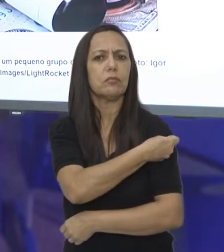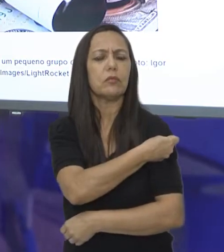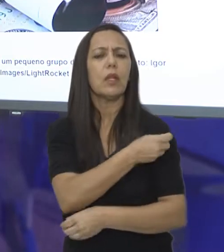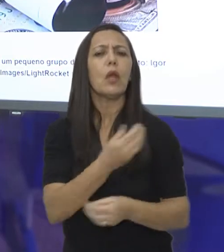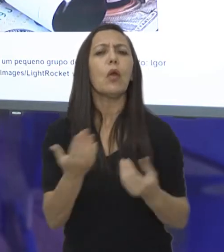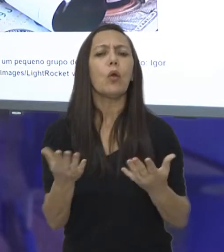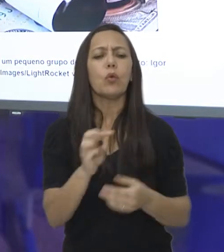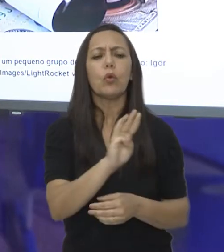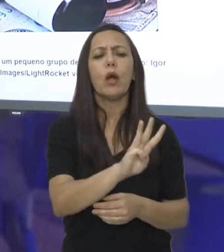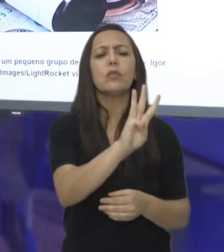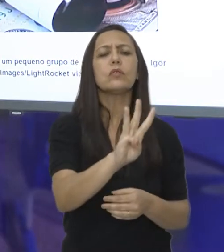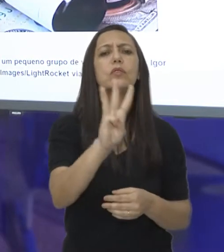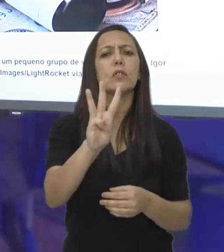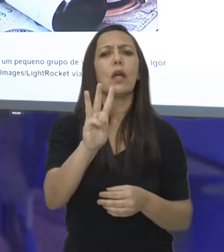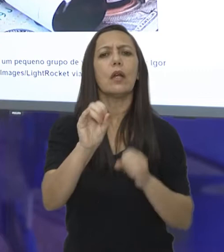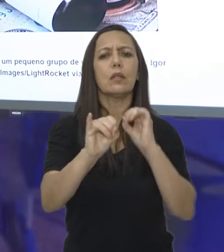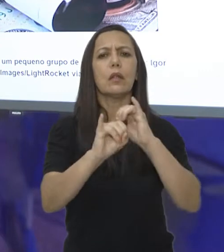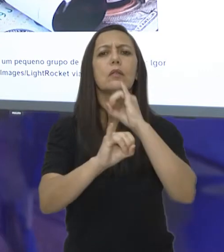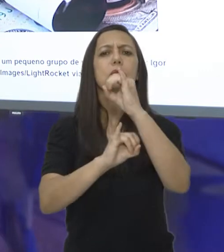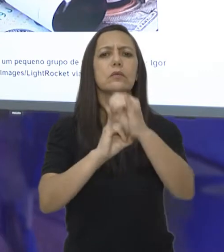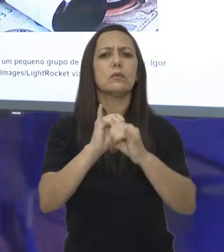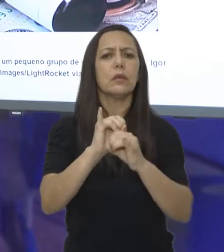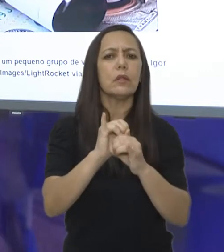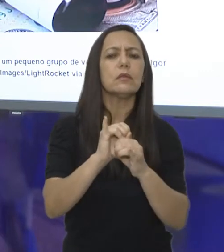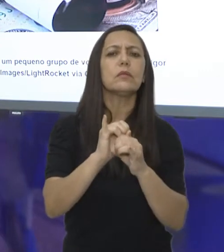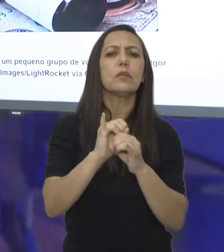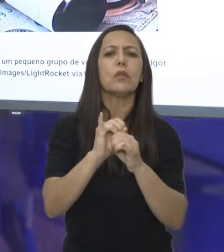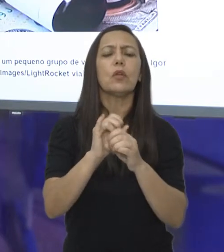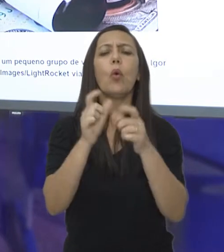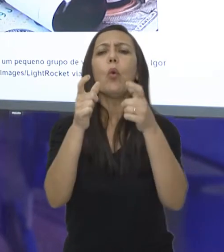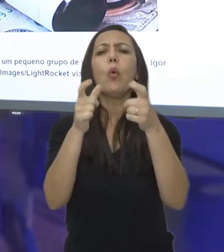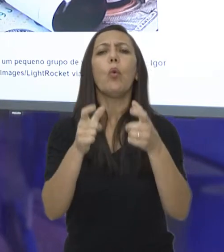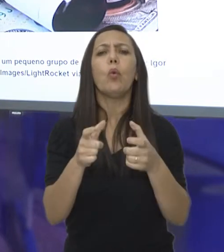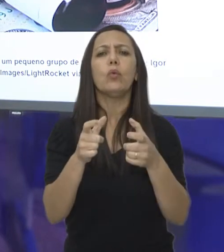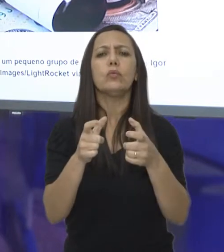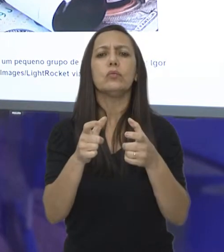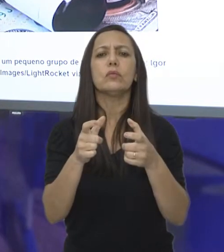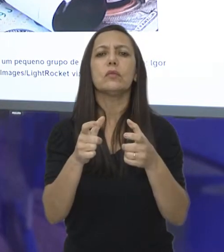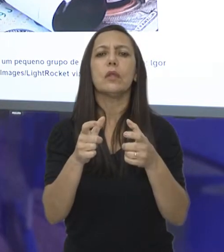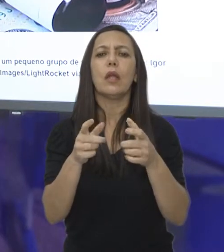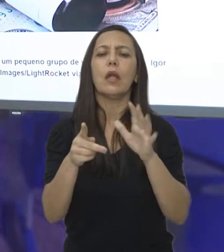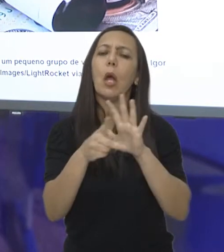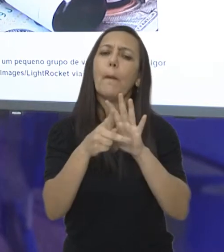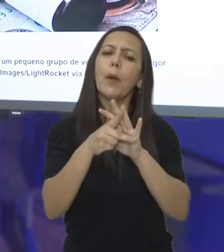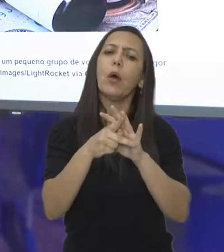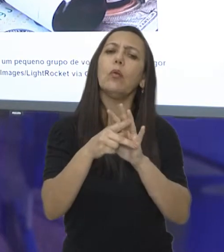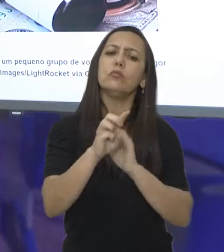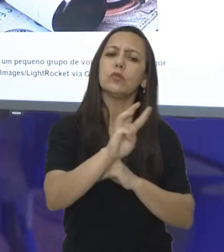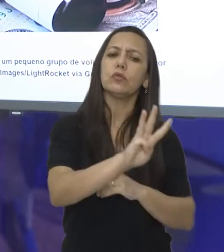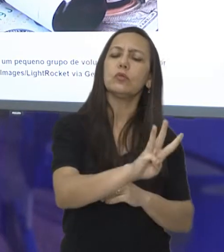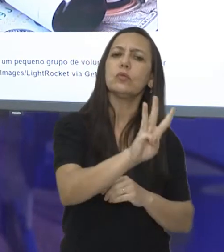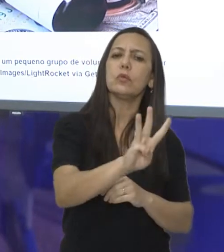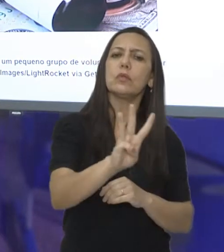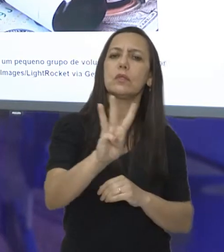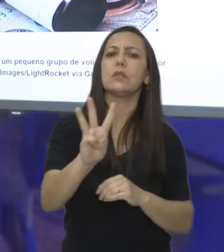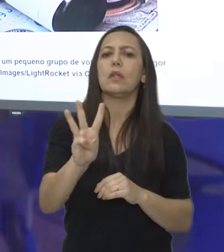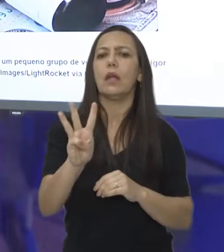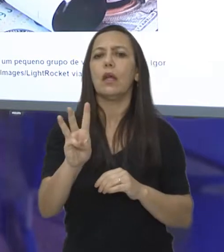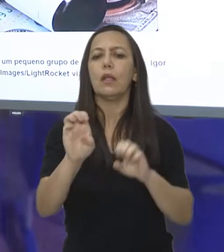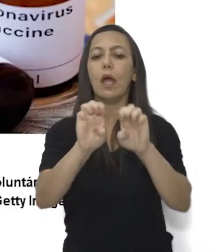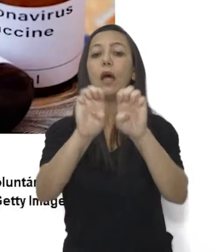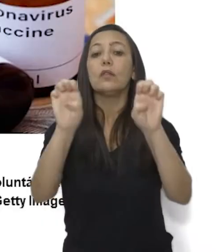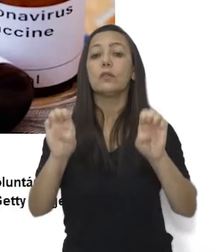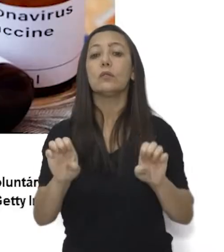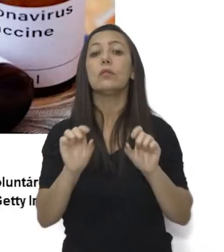essa imagem, né? Foi da foto de Igor. De onde saiu essa imagem? Tem toda a estrutura de onde veio